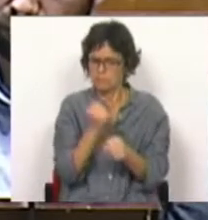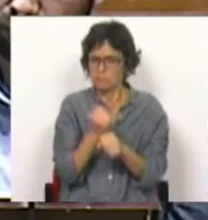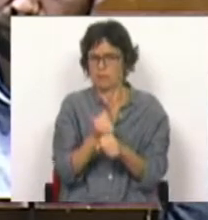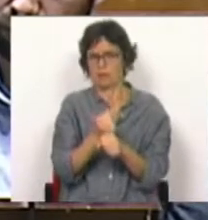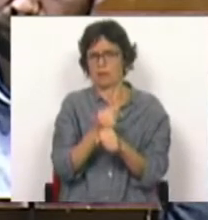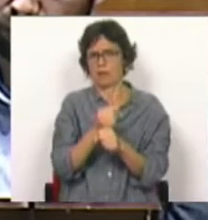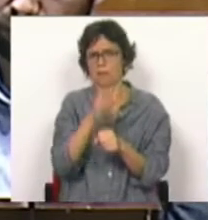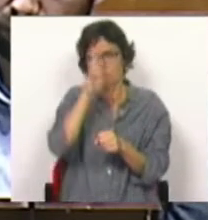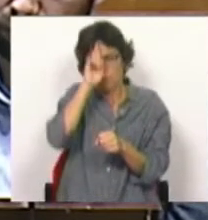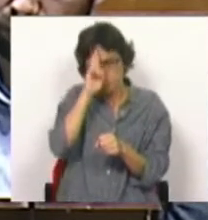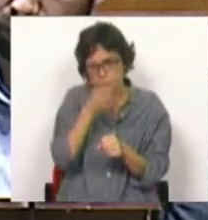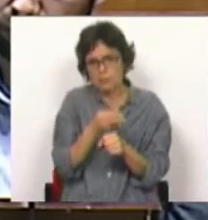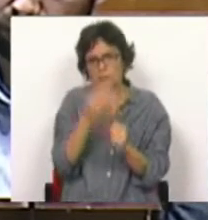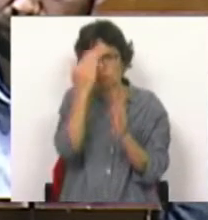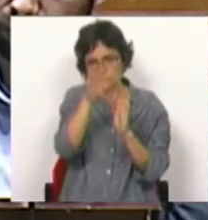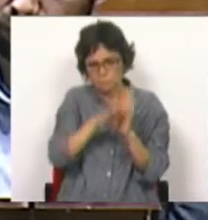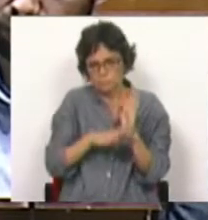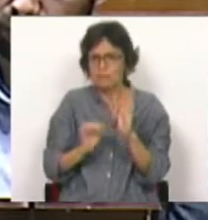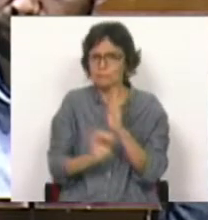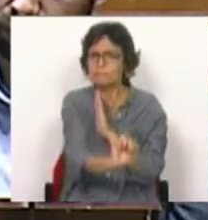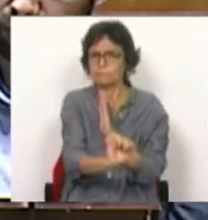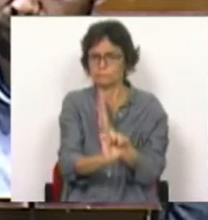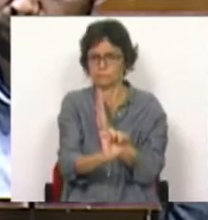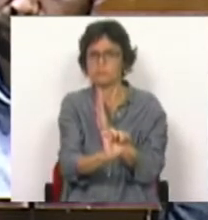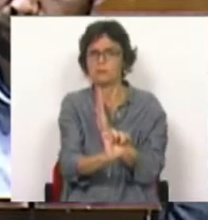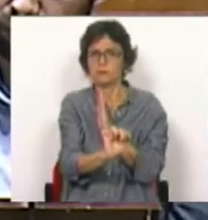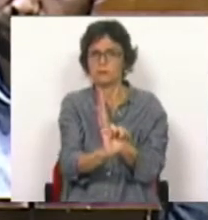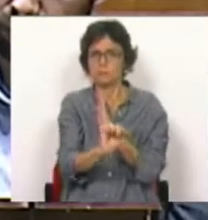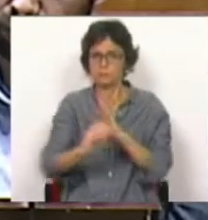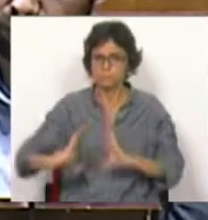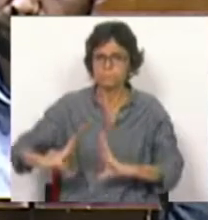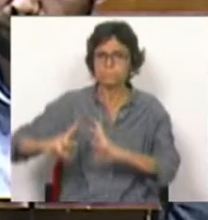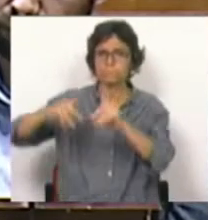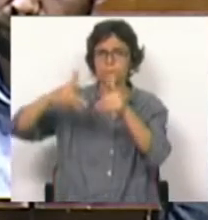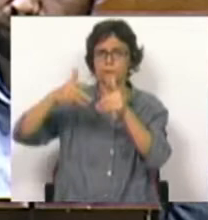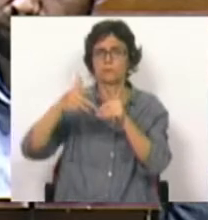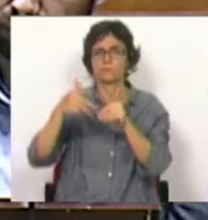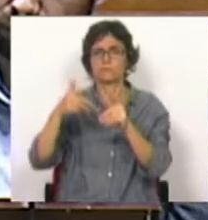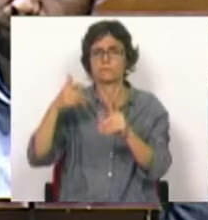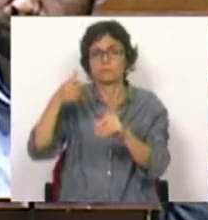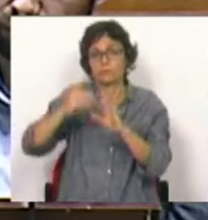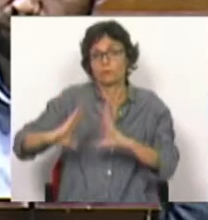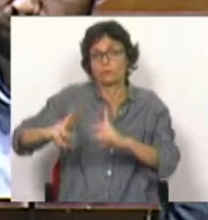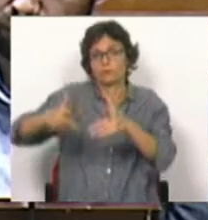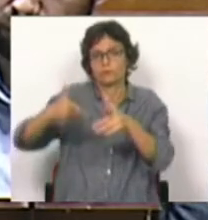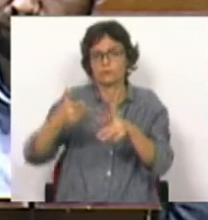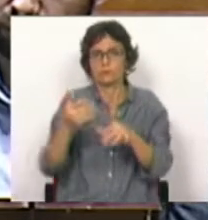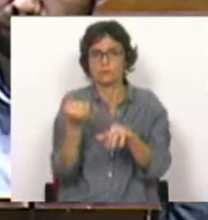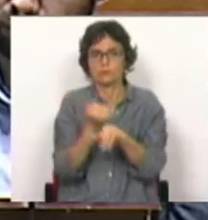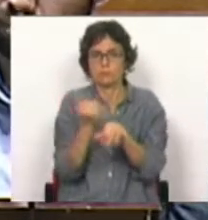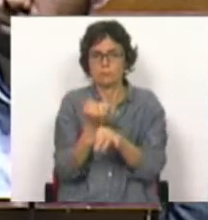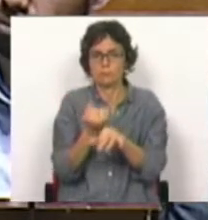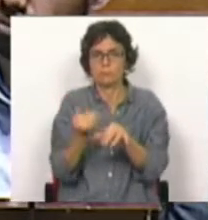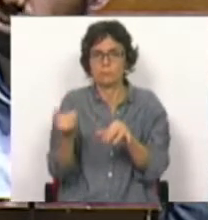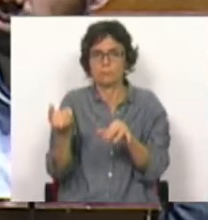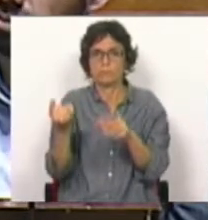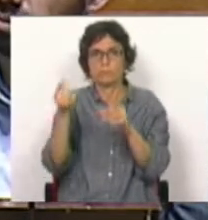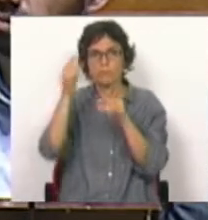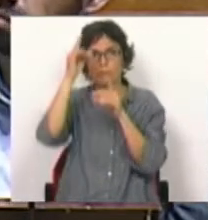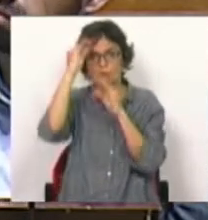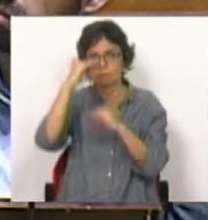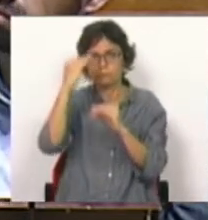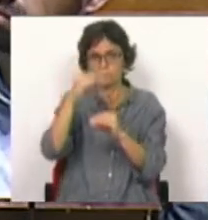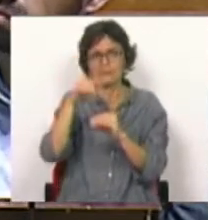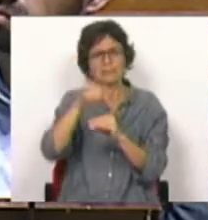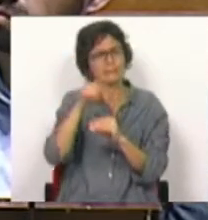tem programas próprios, desenvolvimento da sua escola, do seu trabalho eletivo, era fundamental que as